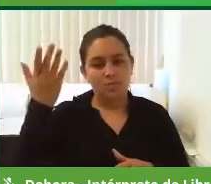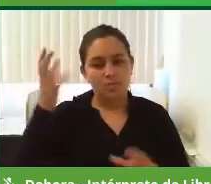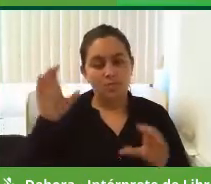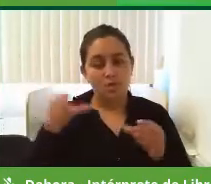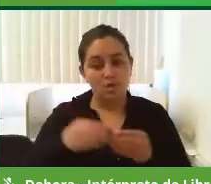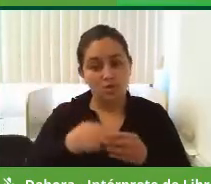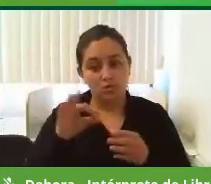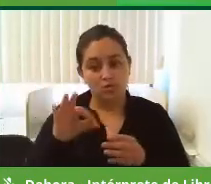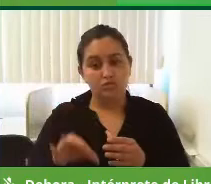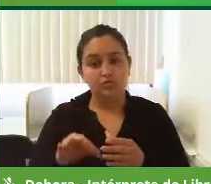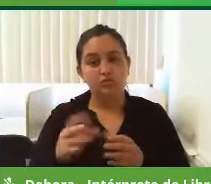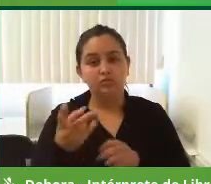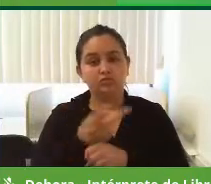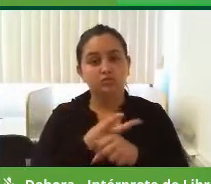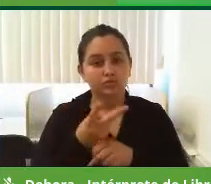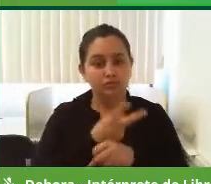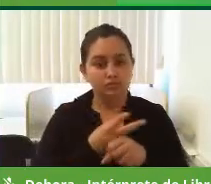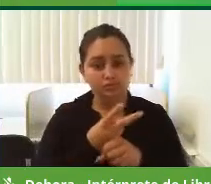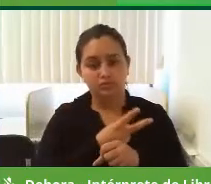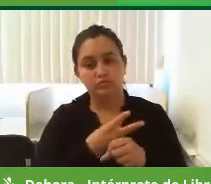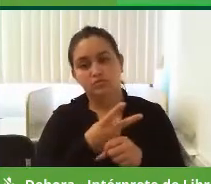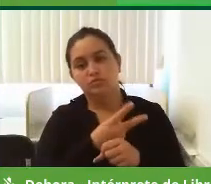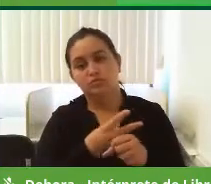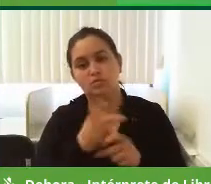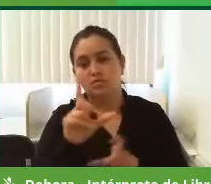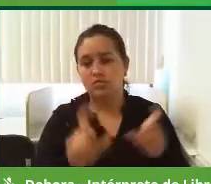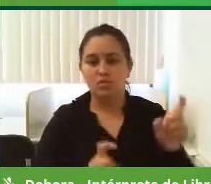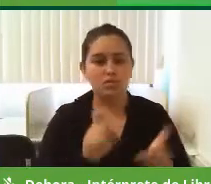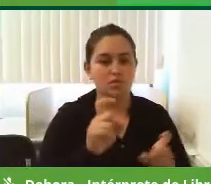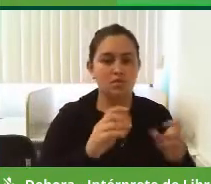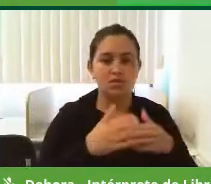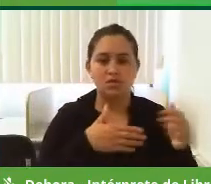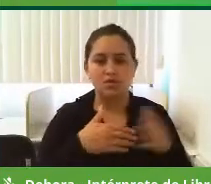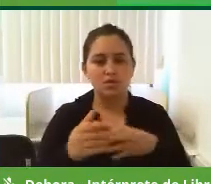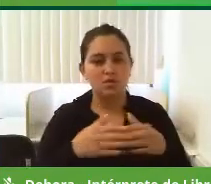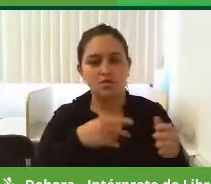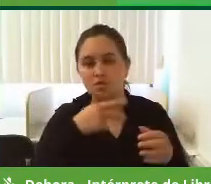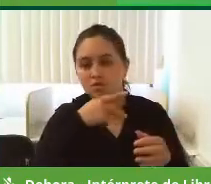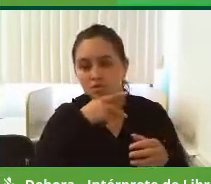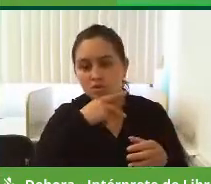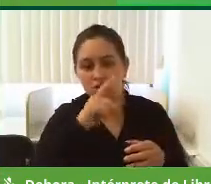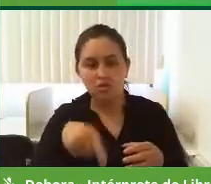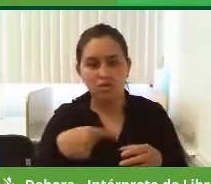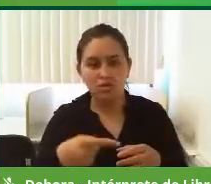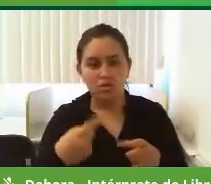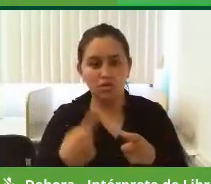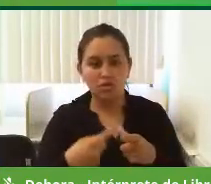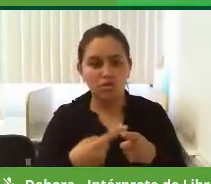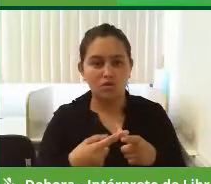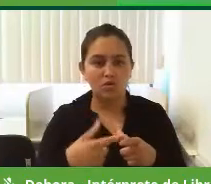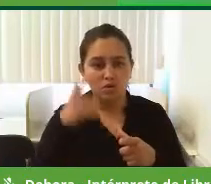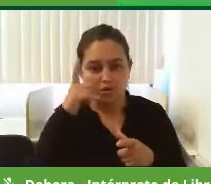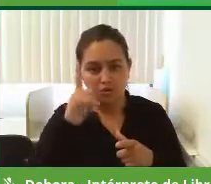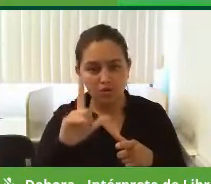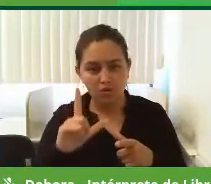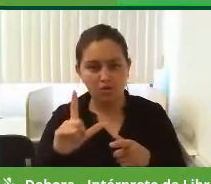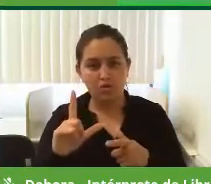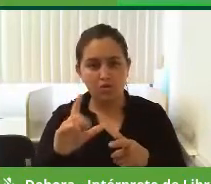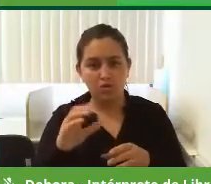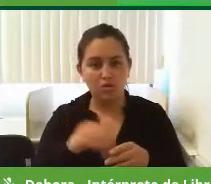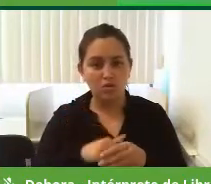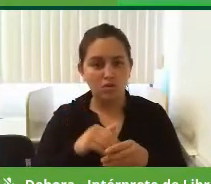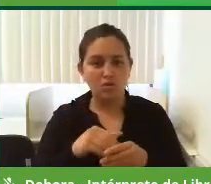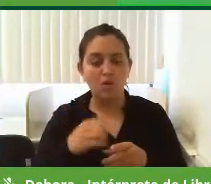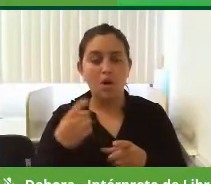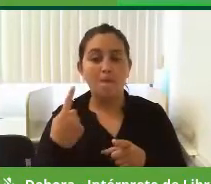enxuta é você buscar na sociedade, independente de batido, depois que, porque quando se ganha, se ganha uma eleição, você faz a disputa